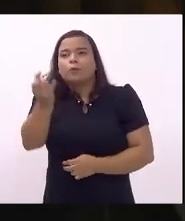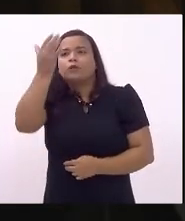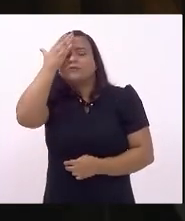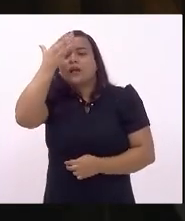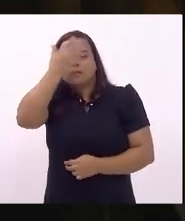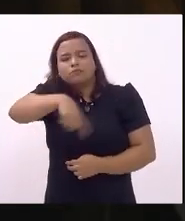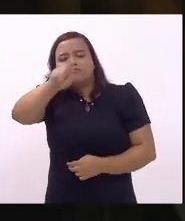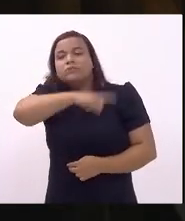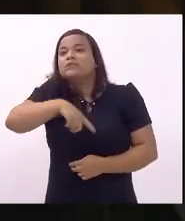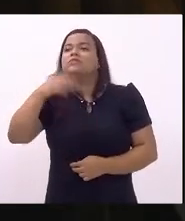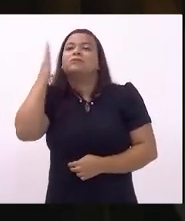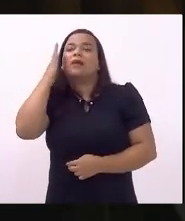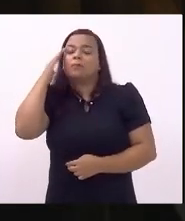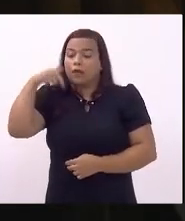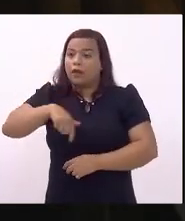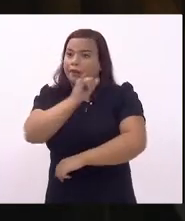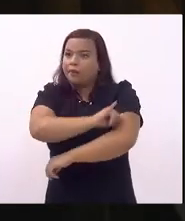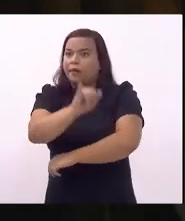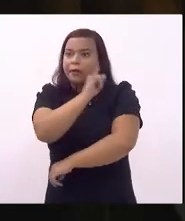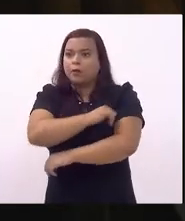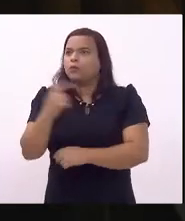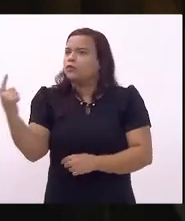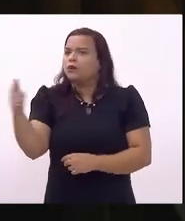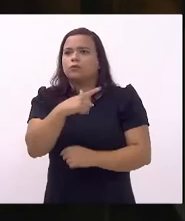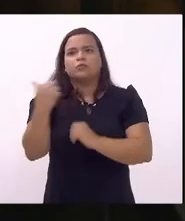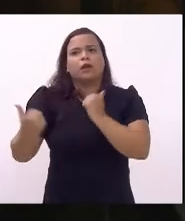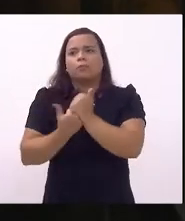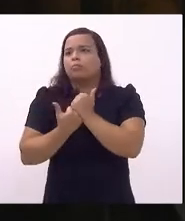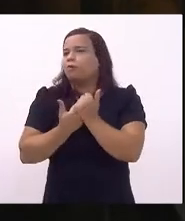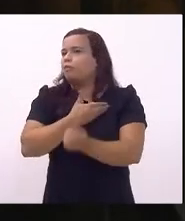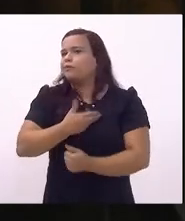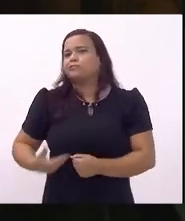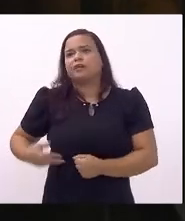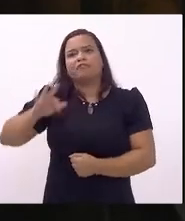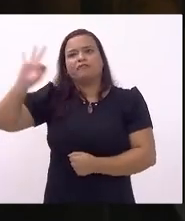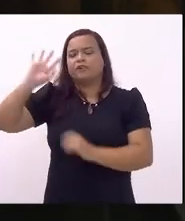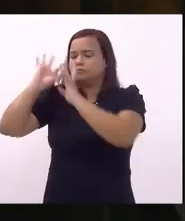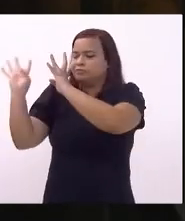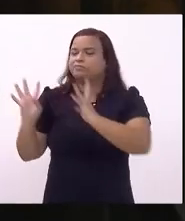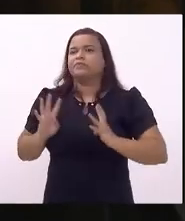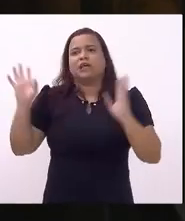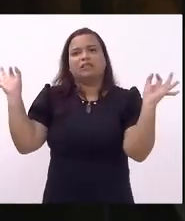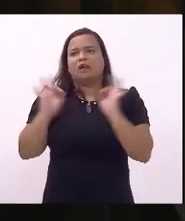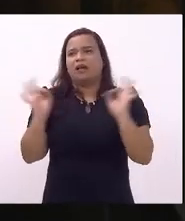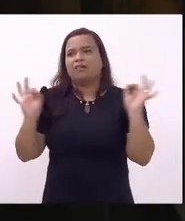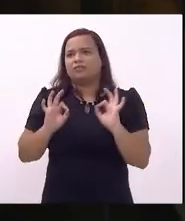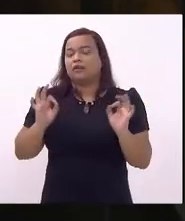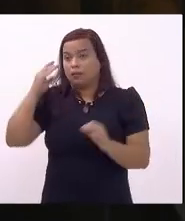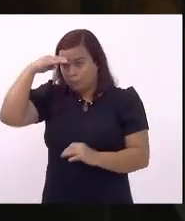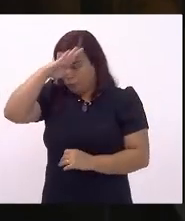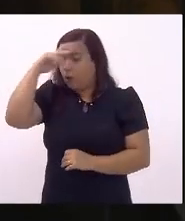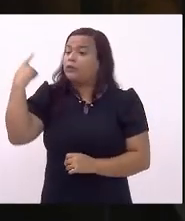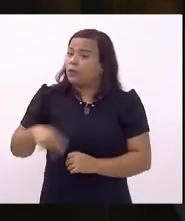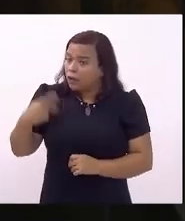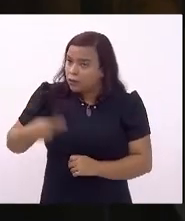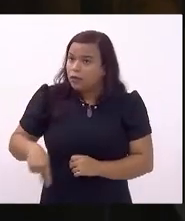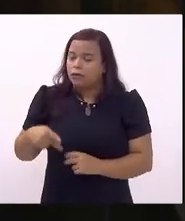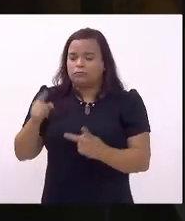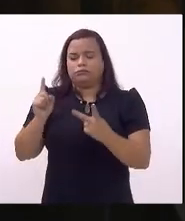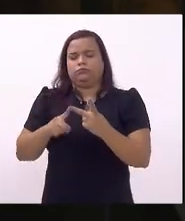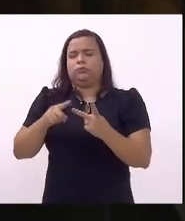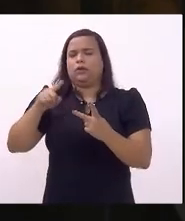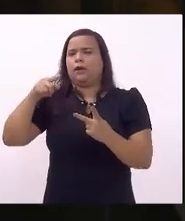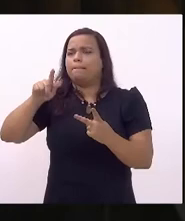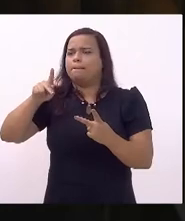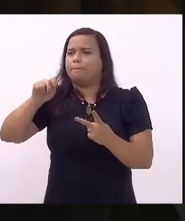o Rio de Janeiro não conta com nenhum apoio do governo federal Jair Bolsonaro é daqui Paulo Guedes é daqui o